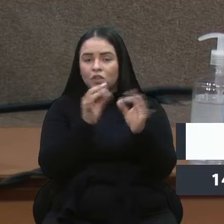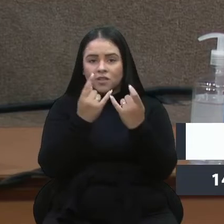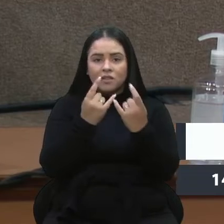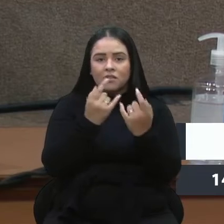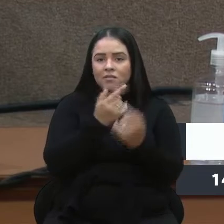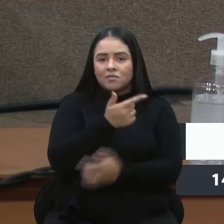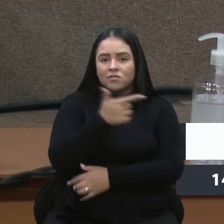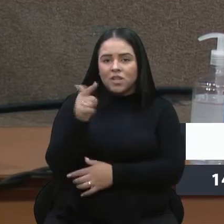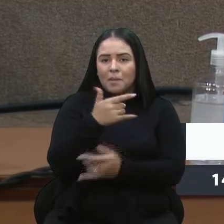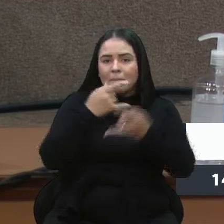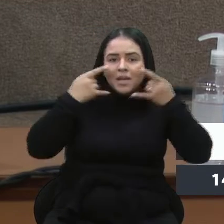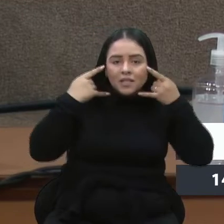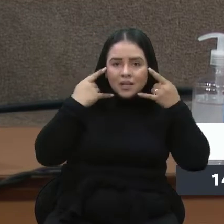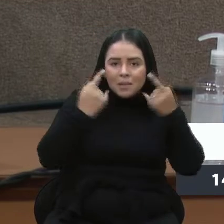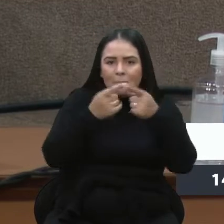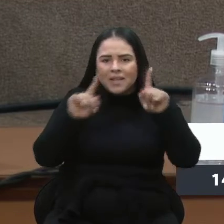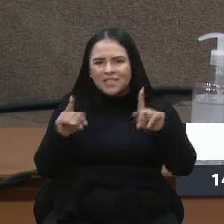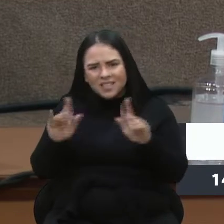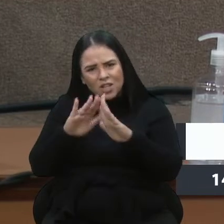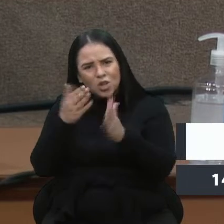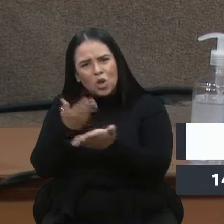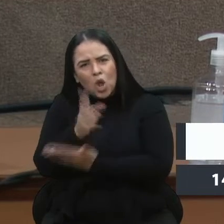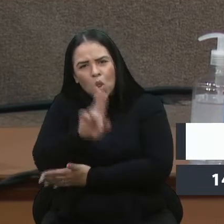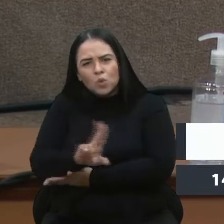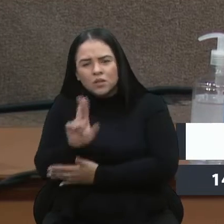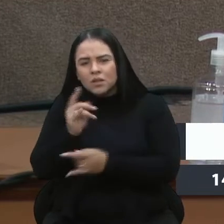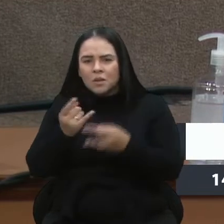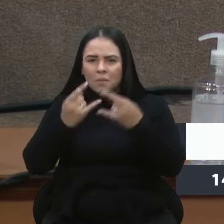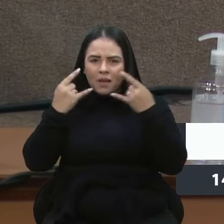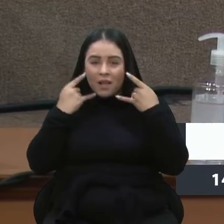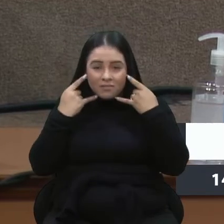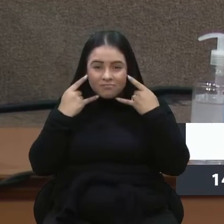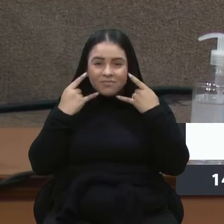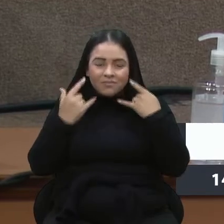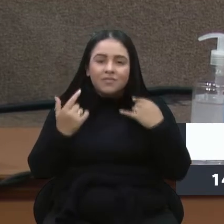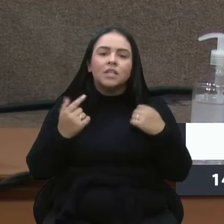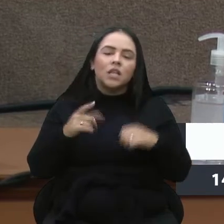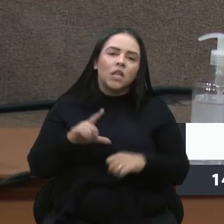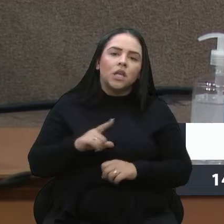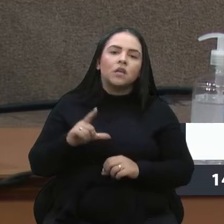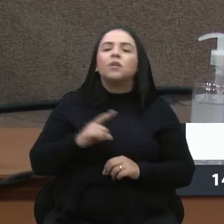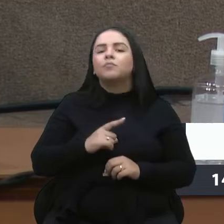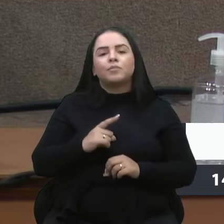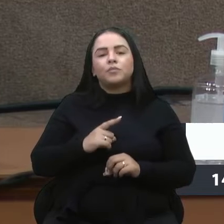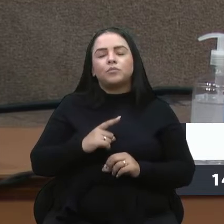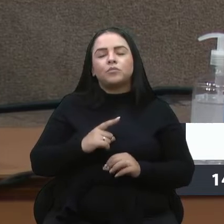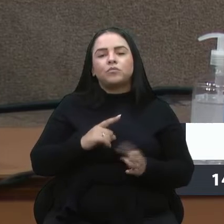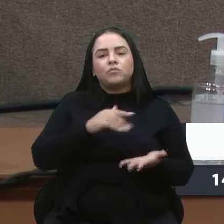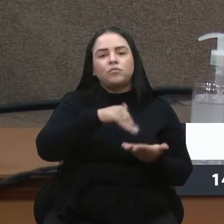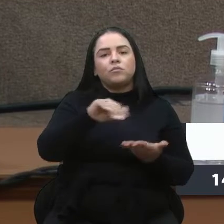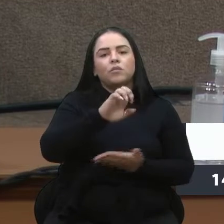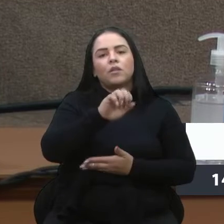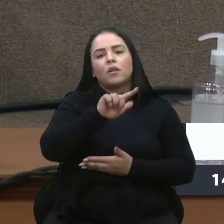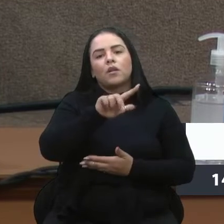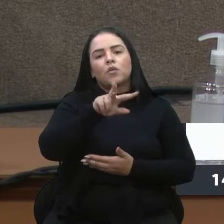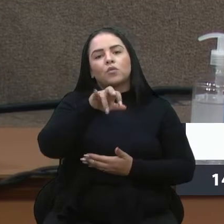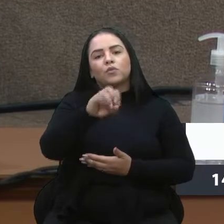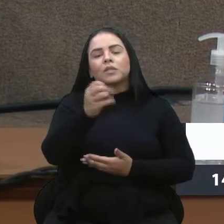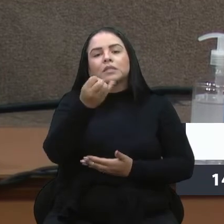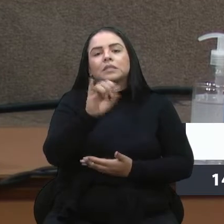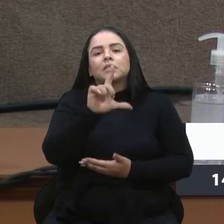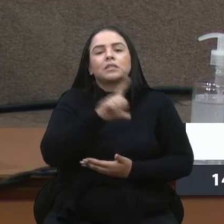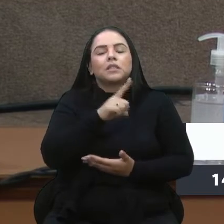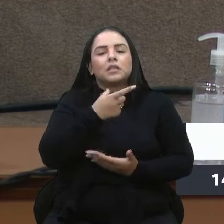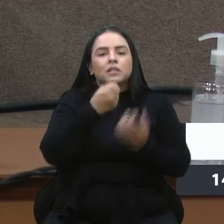máscara. Então se o secretário Elvio, né, eu até posso compartilhar, já compartilhei com alguns colegas, tiver essa manifestação e